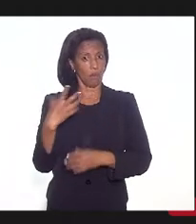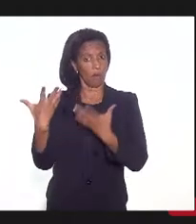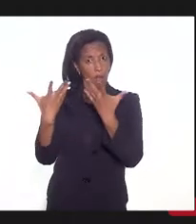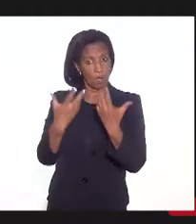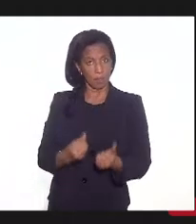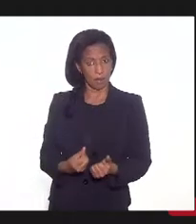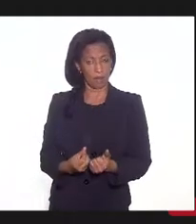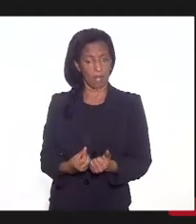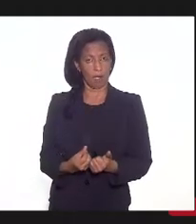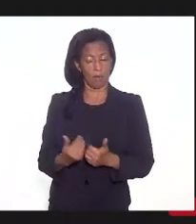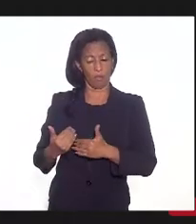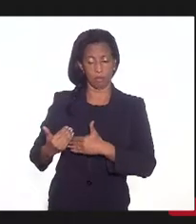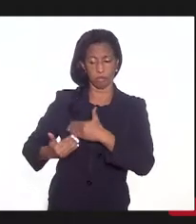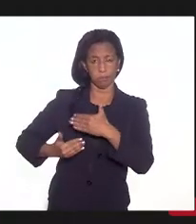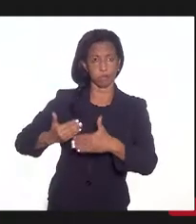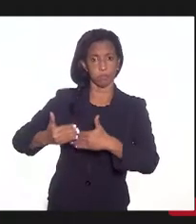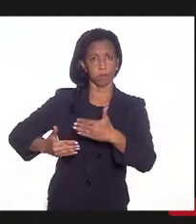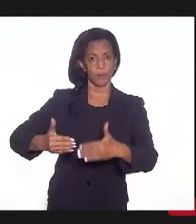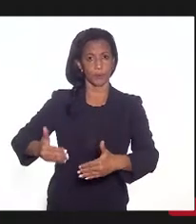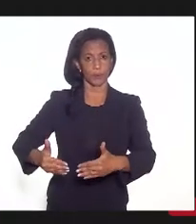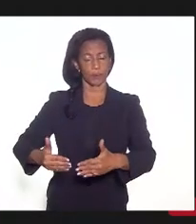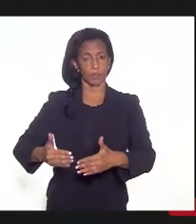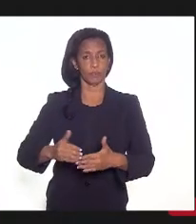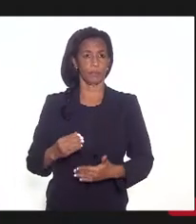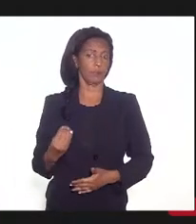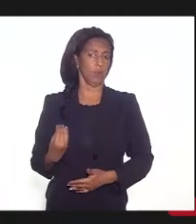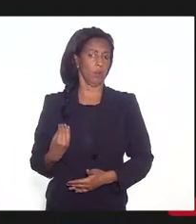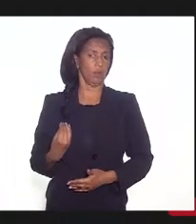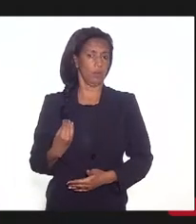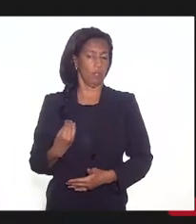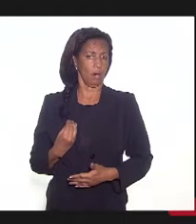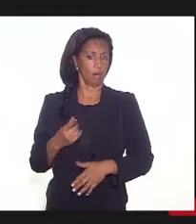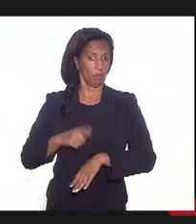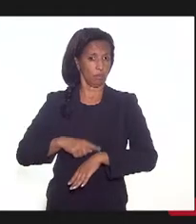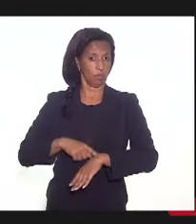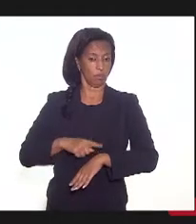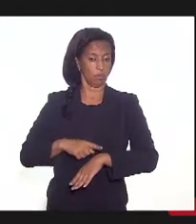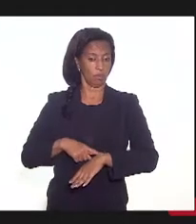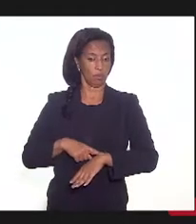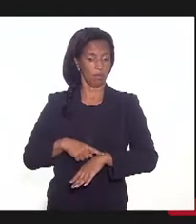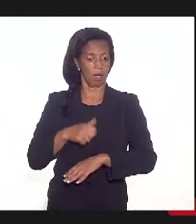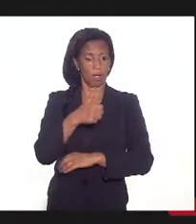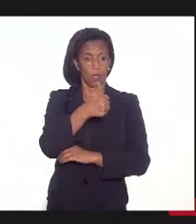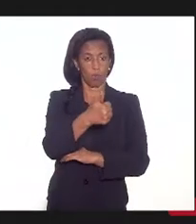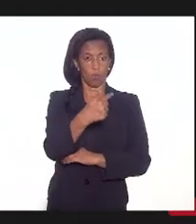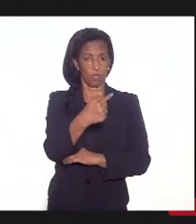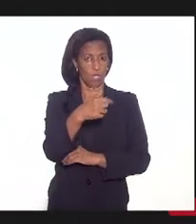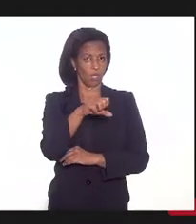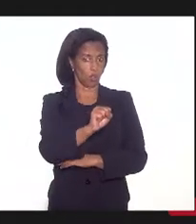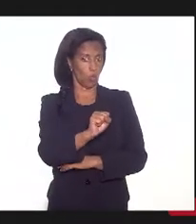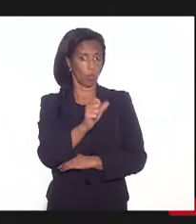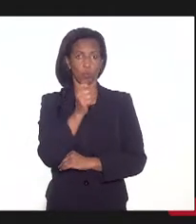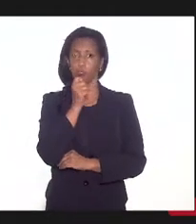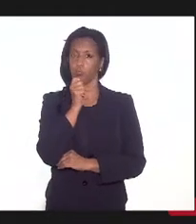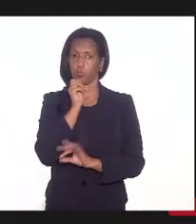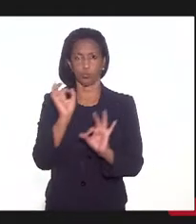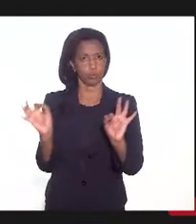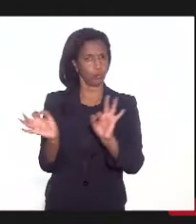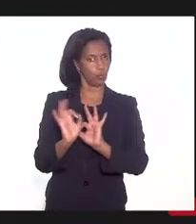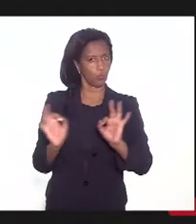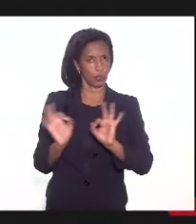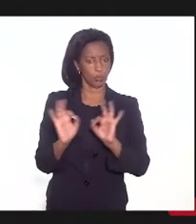compensações ao longo da sua execução. A 178 não tem essa previsão, então,